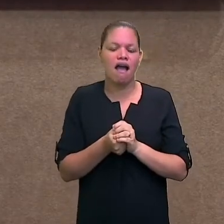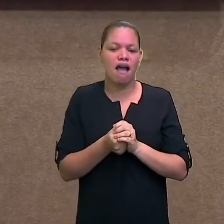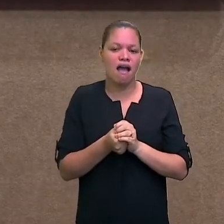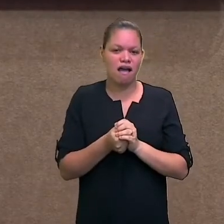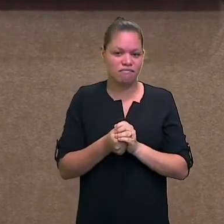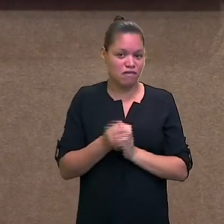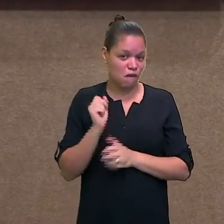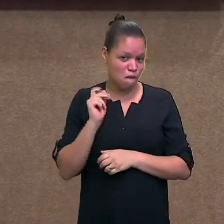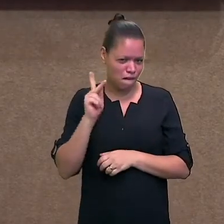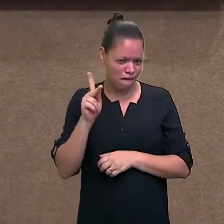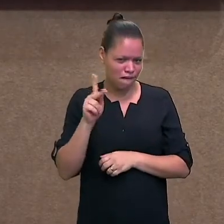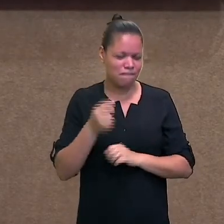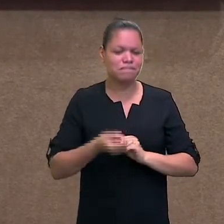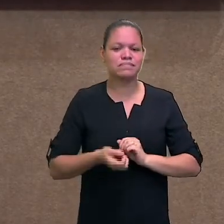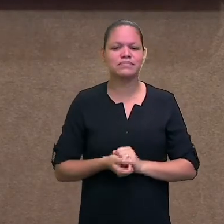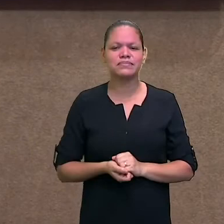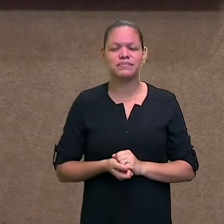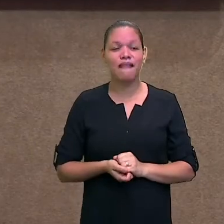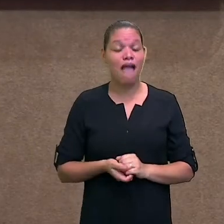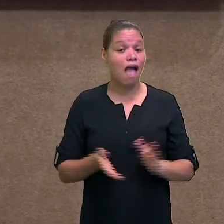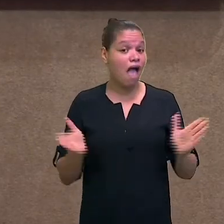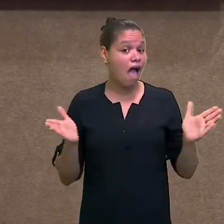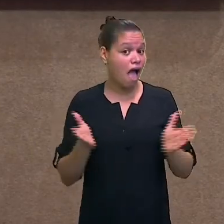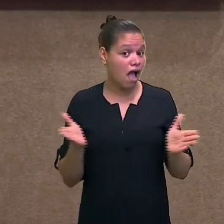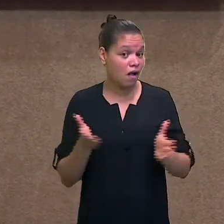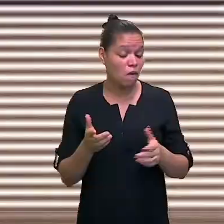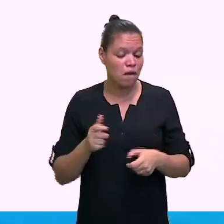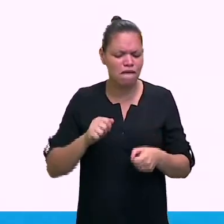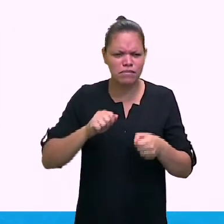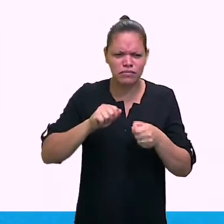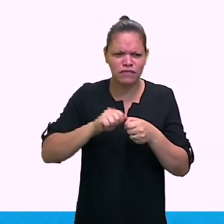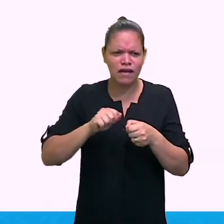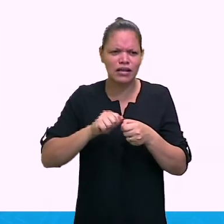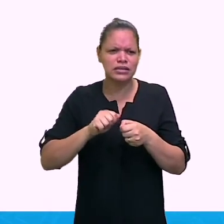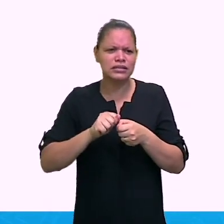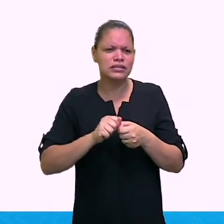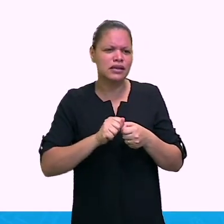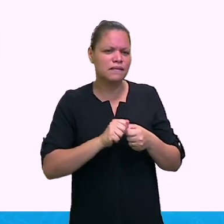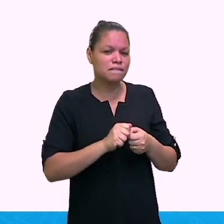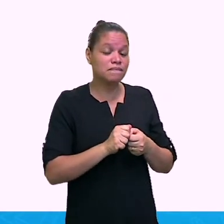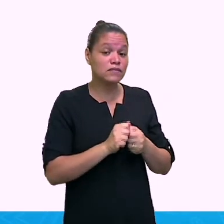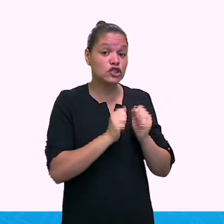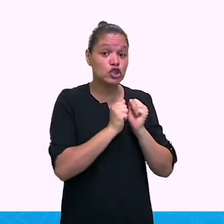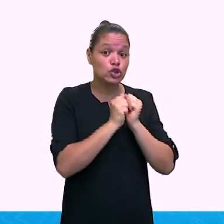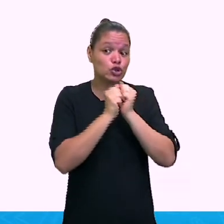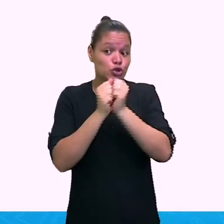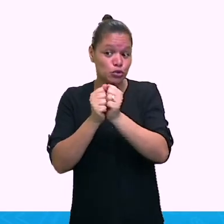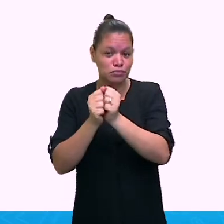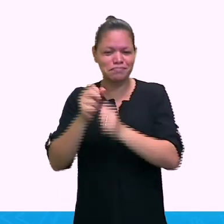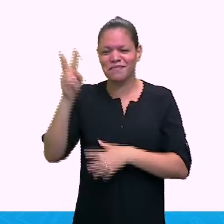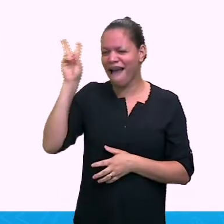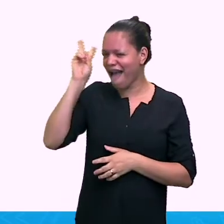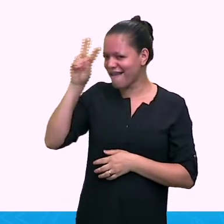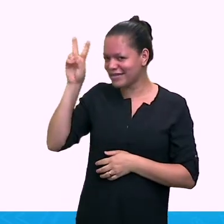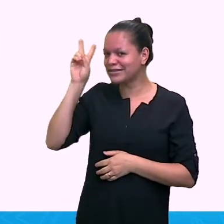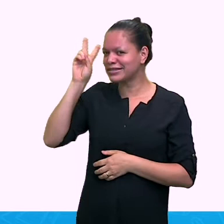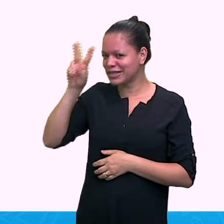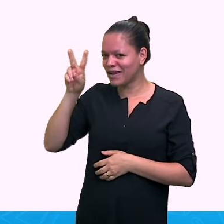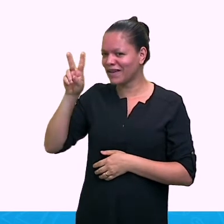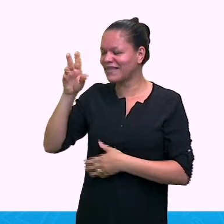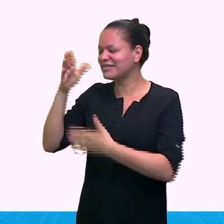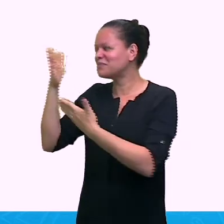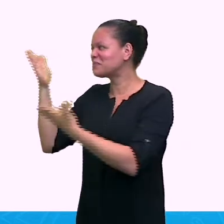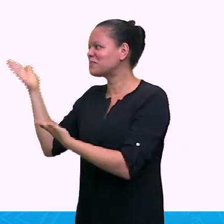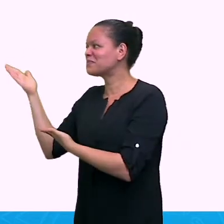Vamos construir juntos as próximas bios, ok? Então, no caso, ali, tem a Tícia Sabrina, que é a